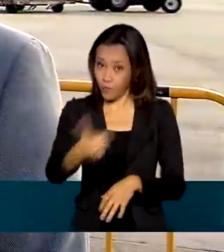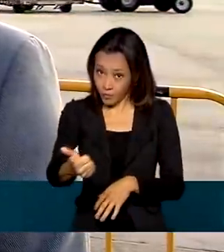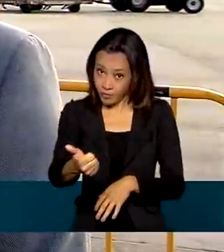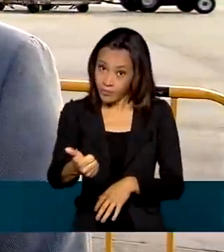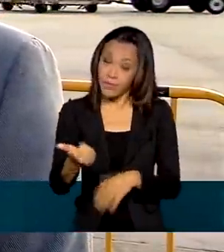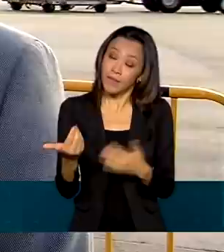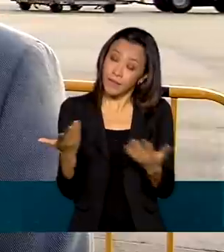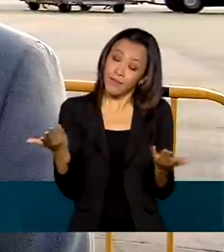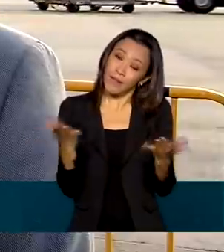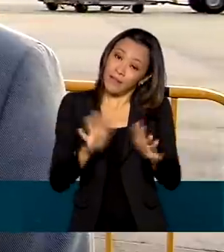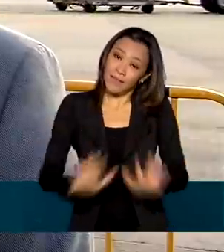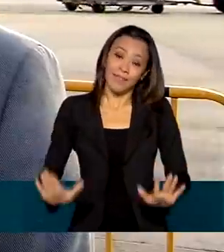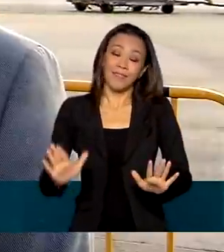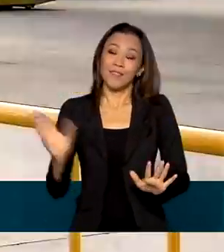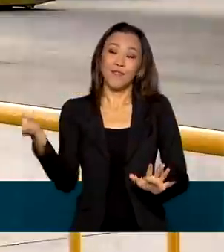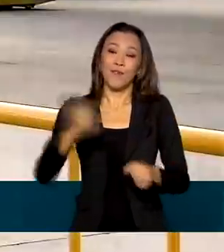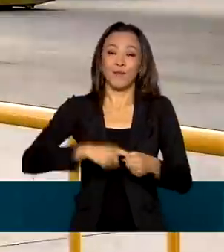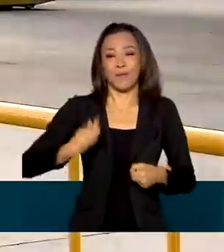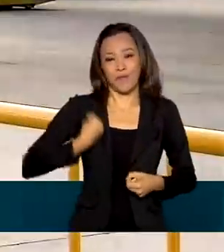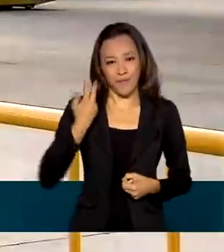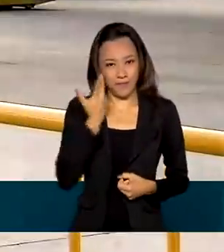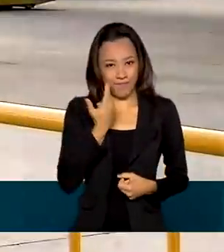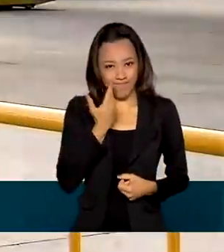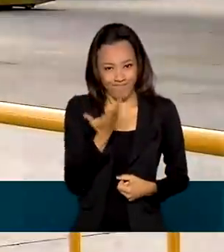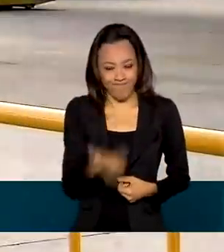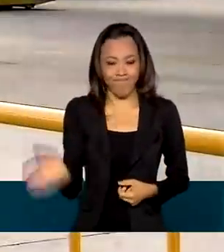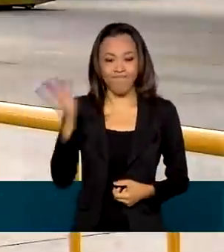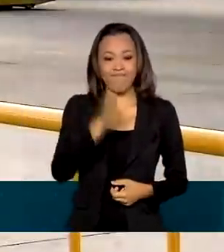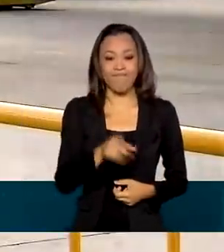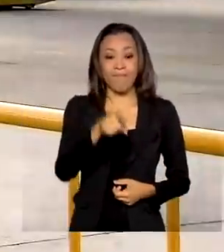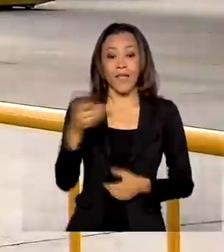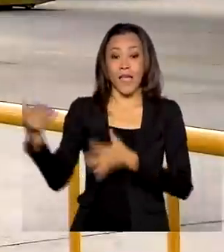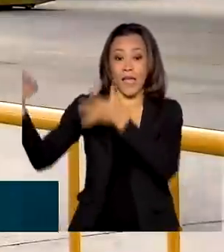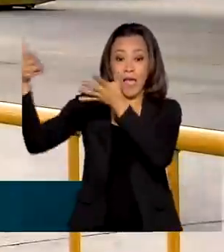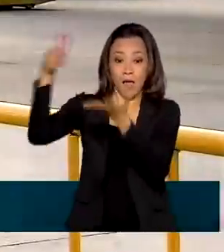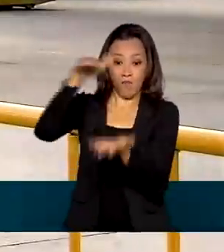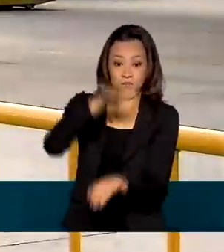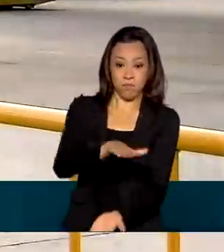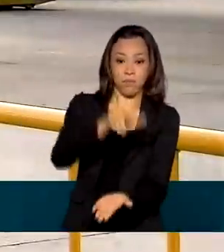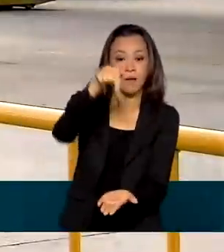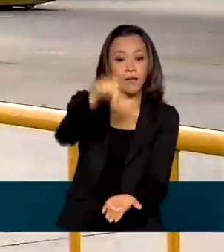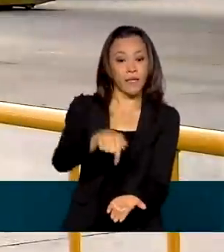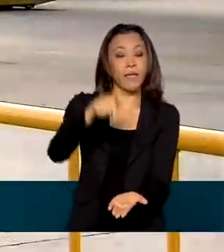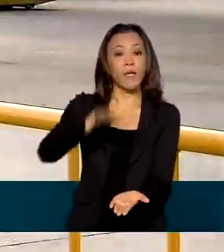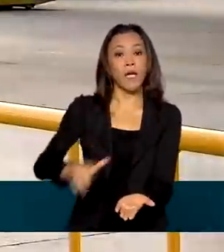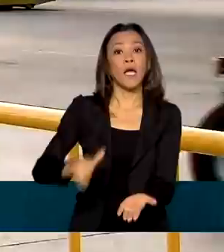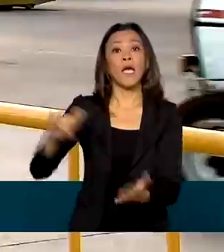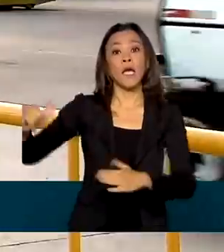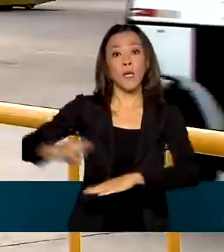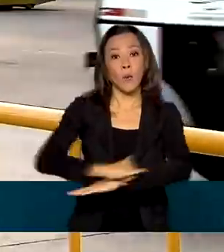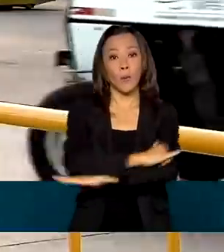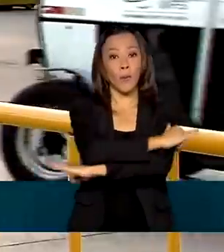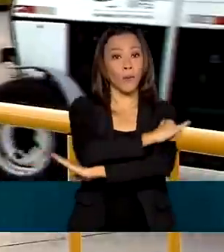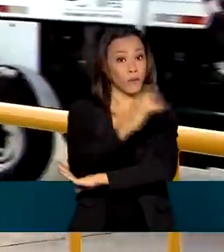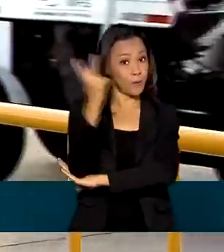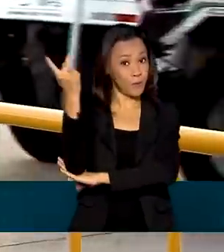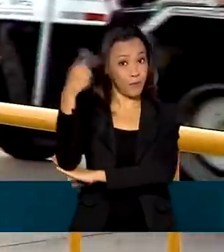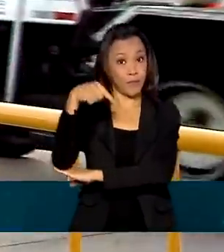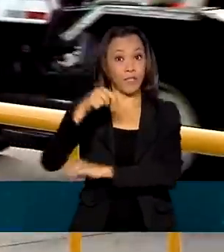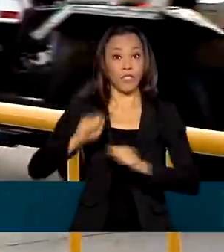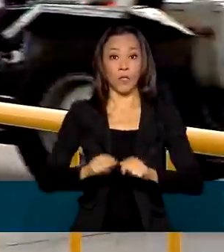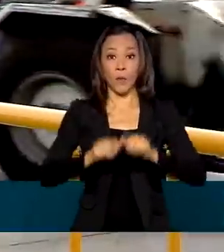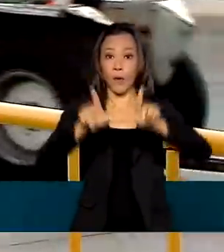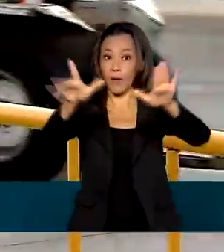assim voltarmos à nossa vida normal. O desembarque é feito aqui no aeroporto de Guarulhos, onde fica a coordenação de